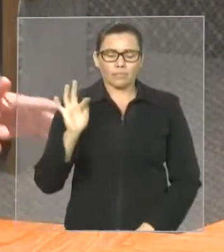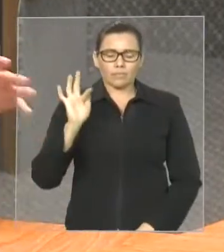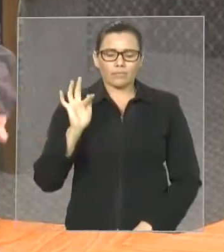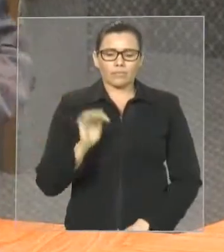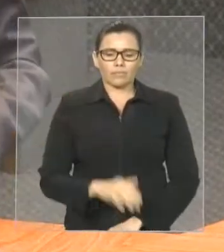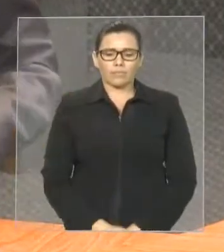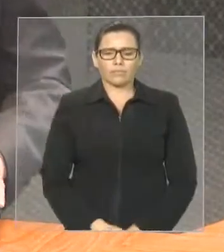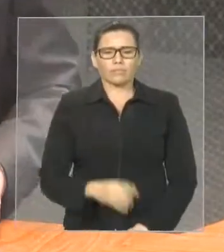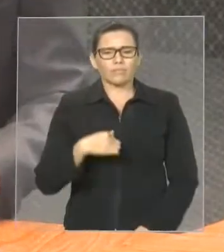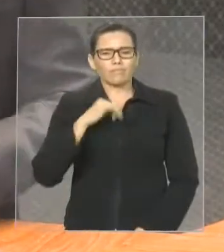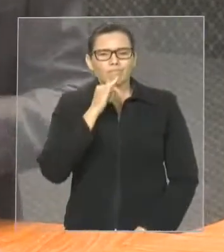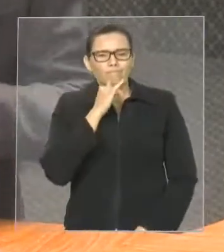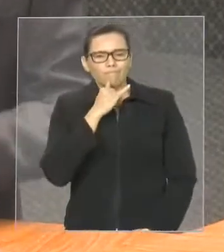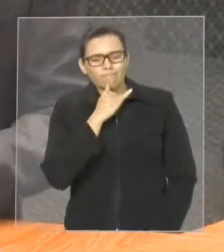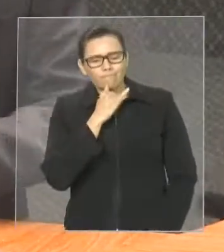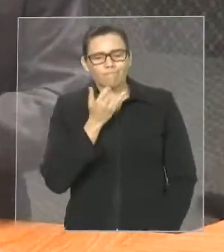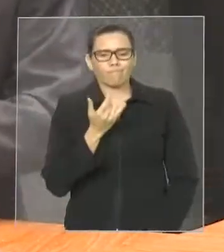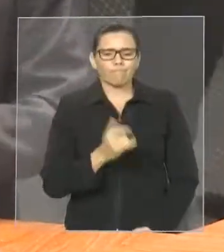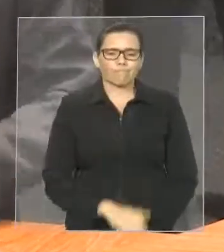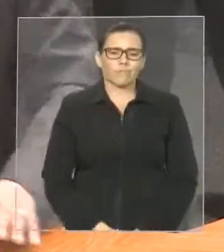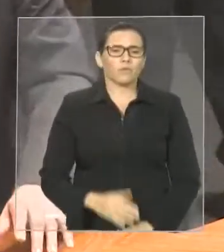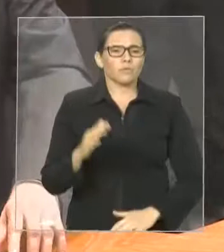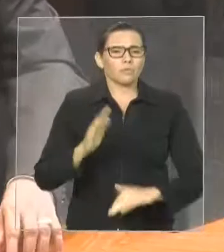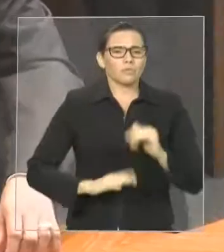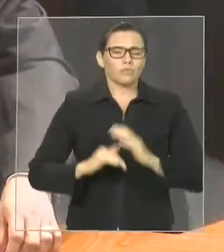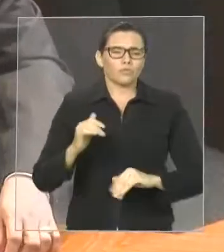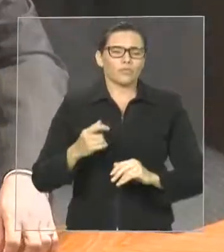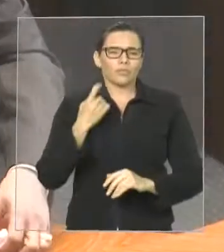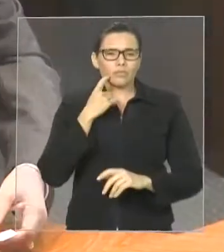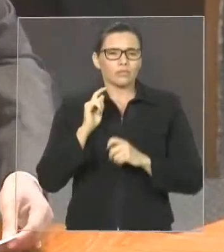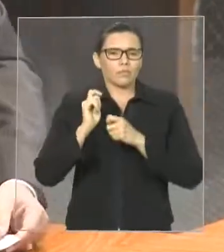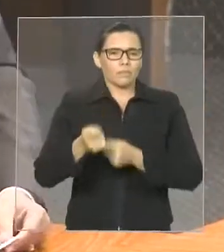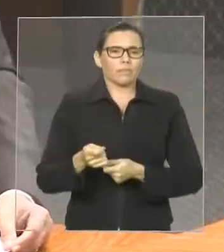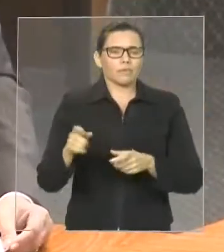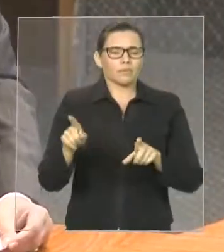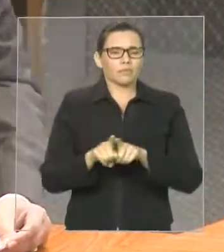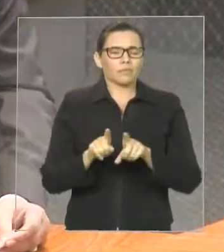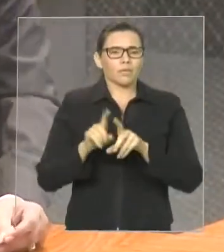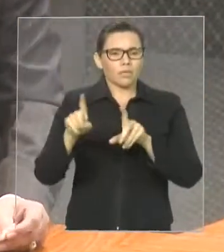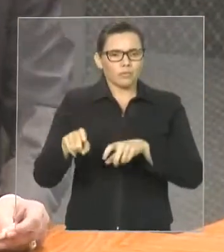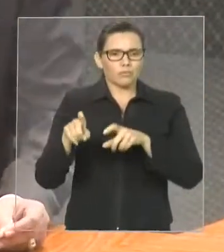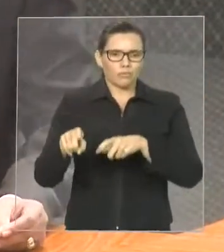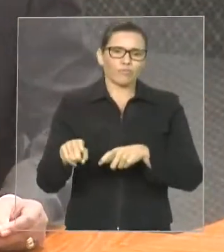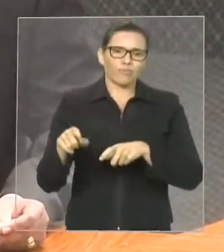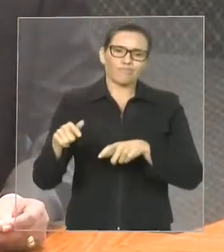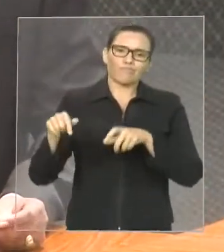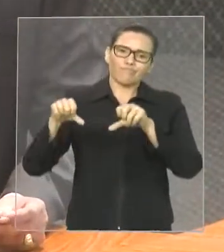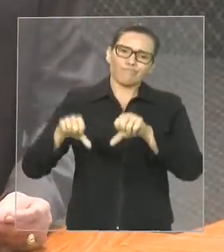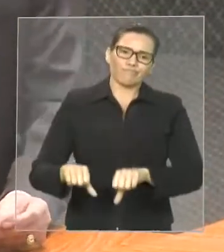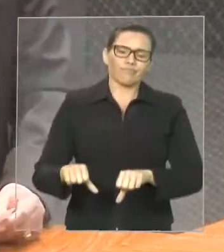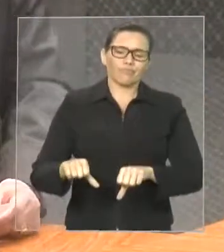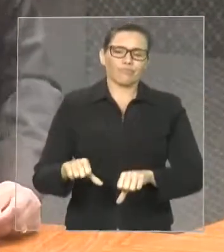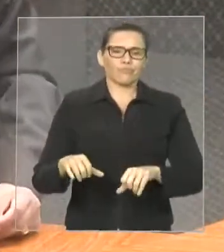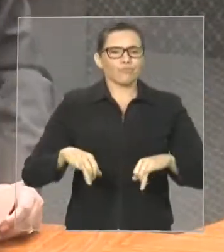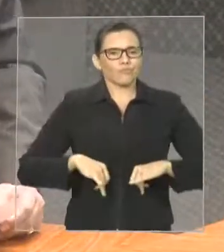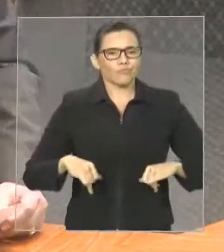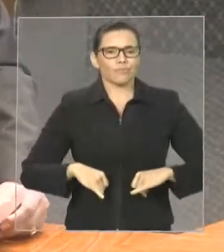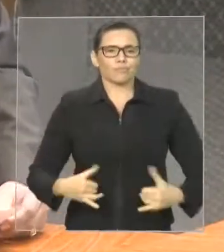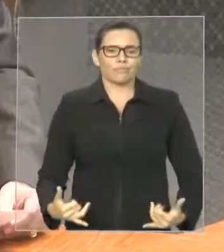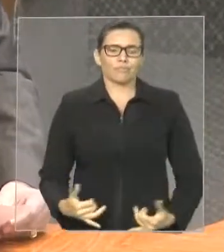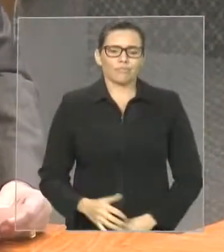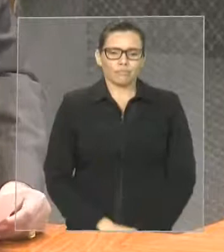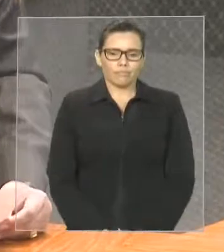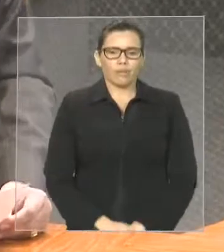infelizmente, esses profissionais da pesca e da agricultura estão sendo prejuícados. E nós, como também representantes desse setor, desse segmento,